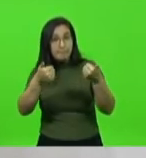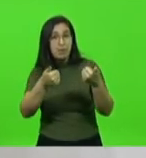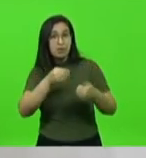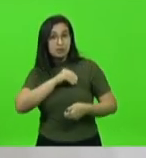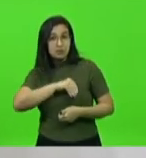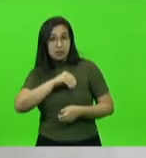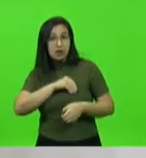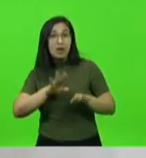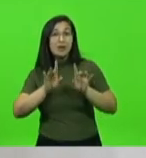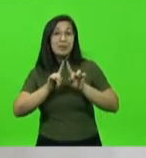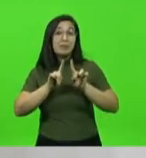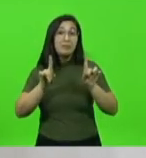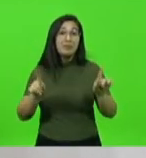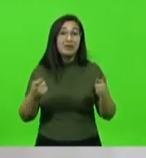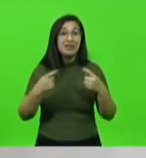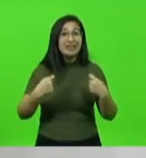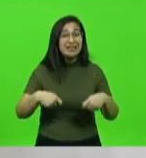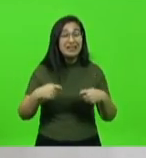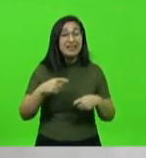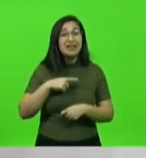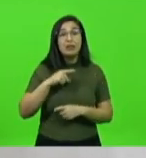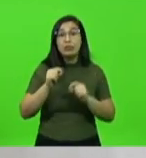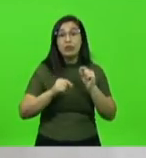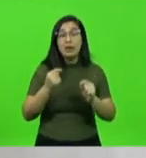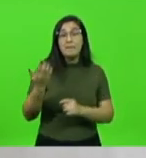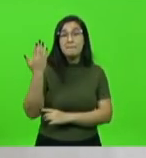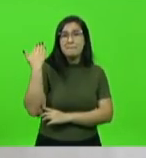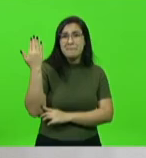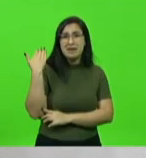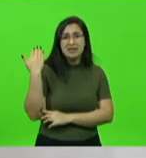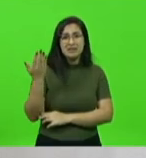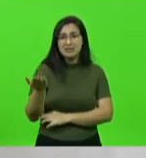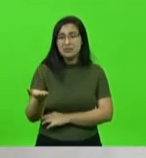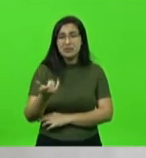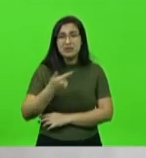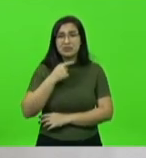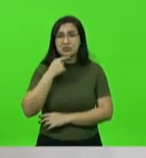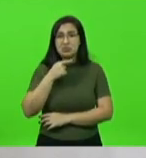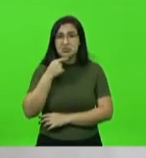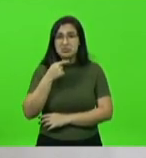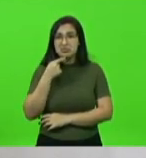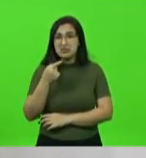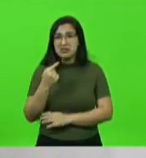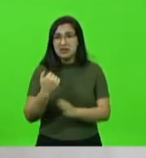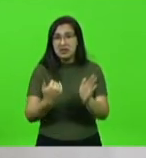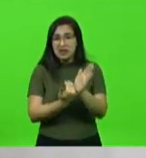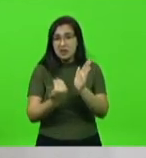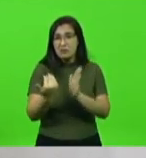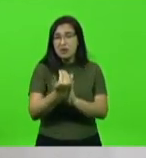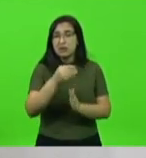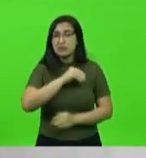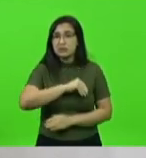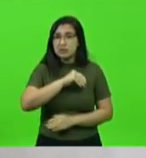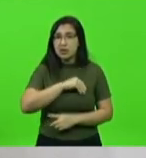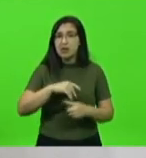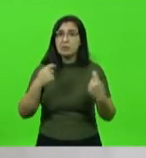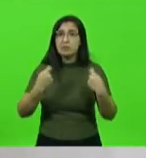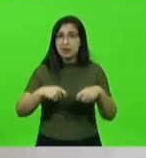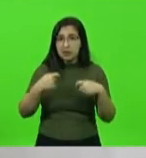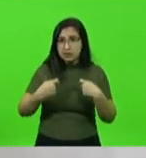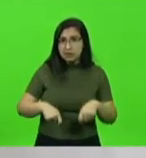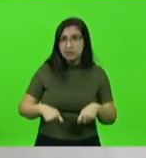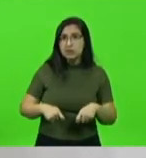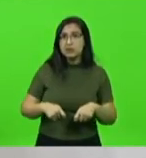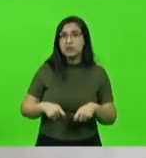históricas, principalmente os inativos que não conseguiram galgarga das ações superiores, e isso é uma demanda que tem que ser encontrada